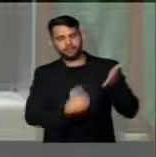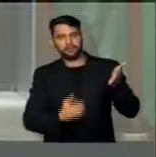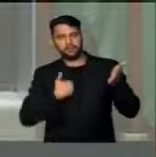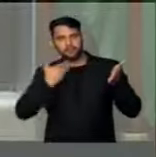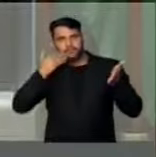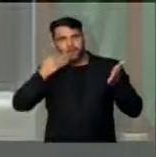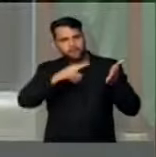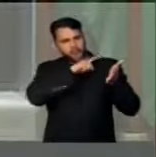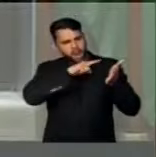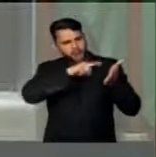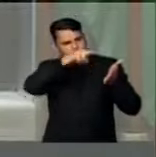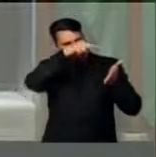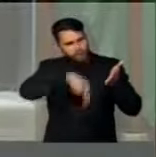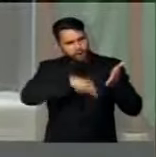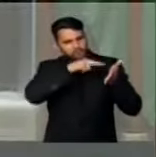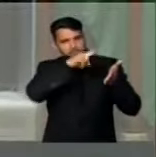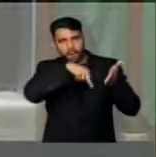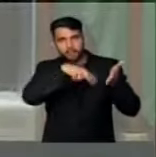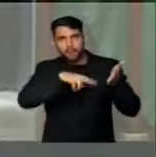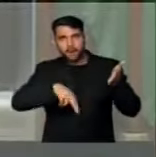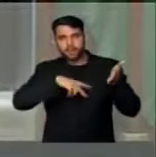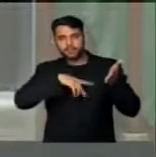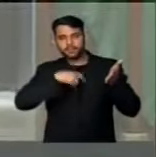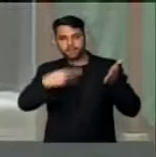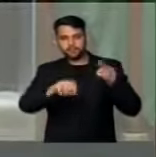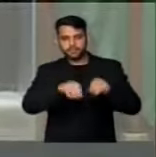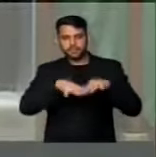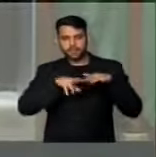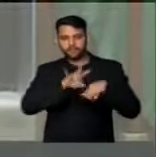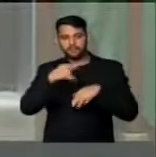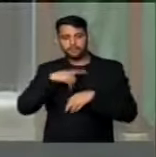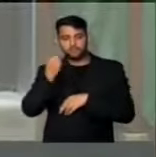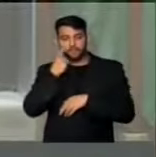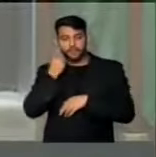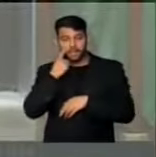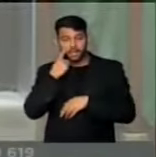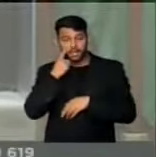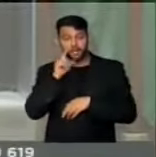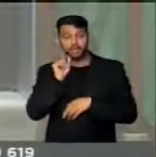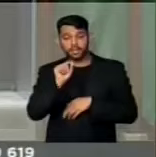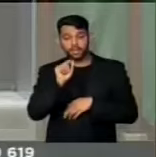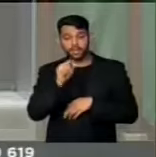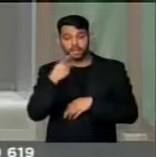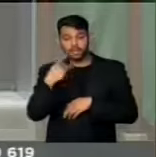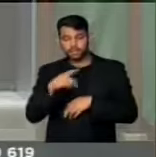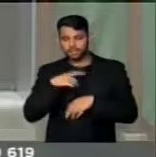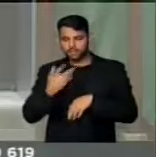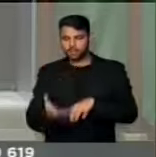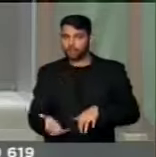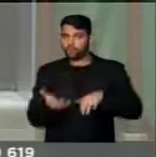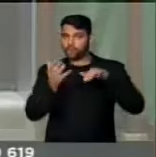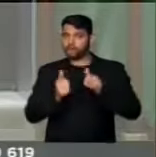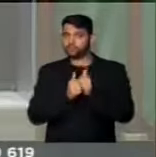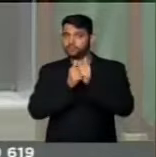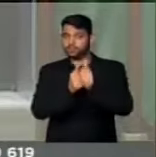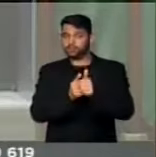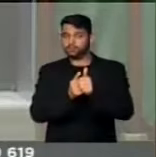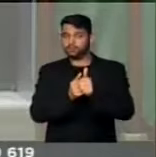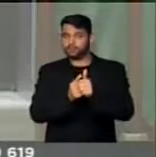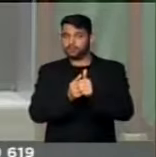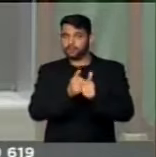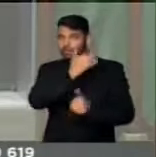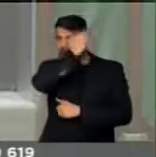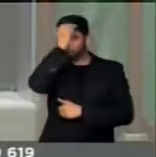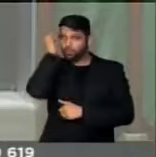vamos ler um por um aqui no plenário e vamos ver que esse congresso dirigido por Eduardo